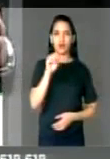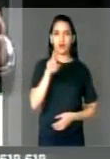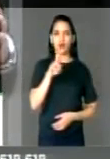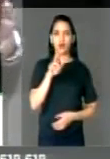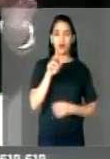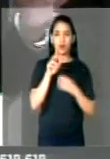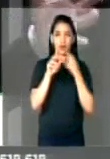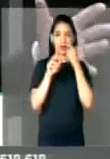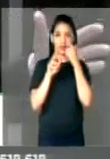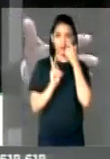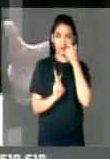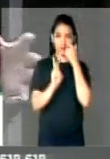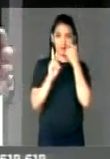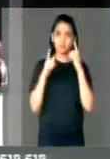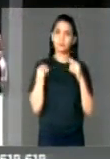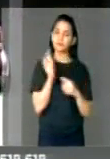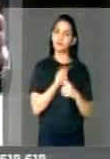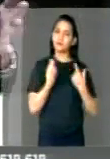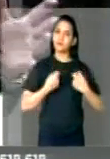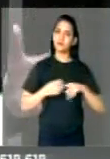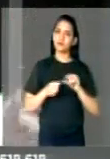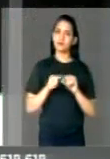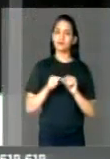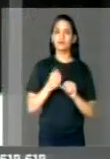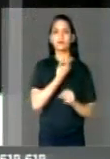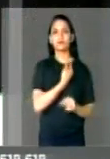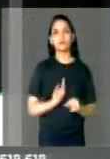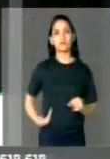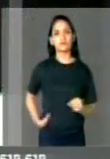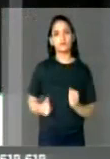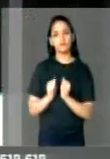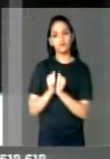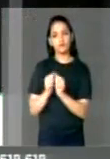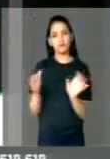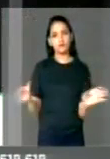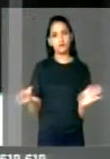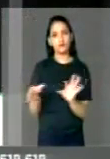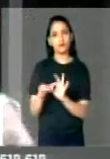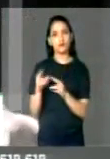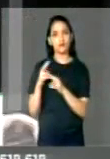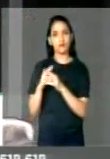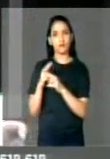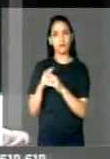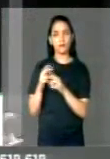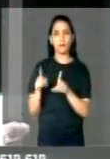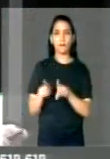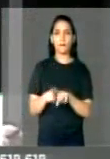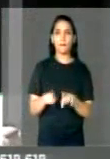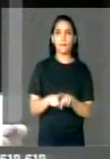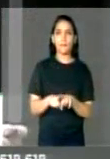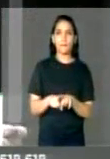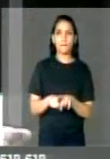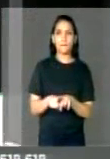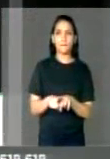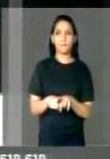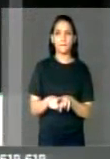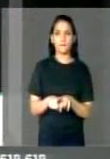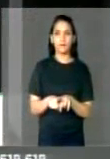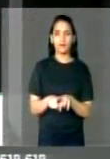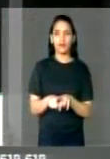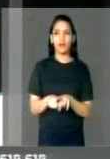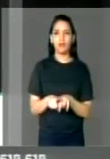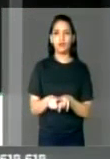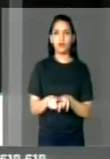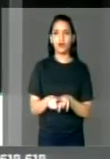Nós temos que, o governo, através da Caixa Econômica, através do nosso